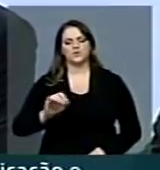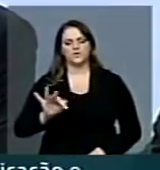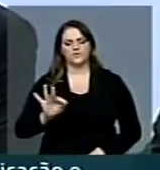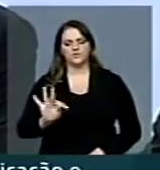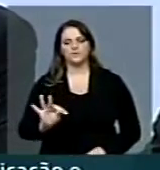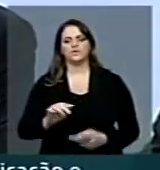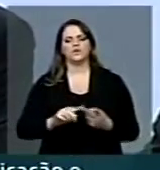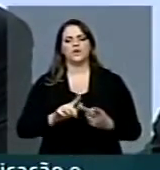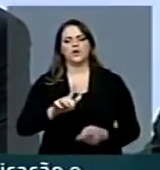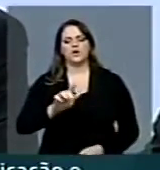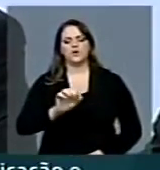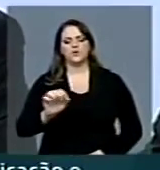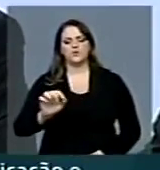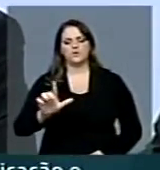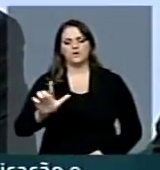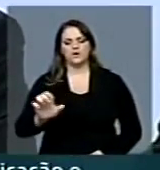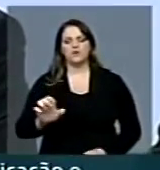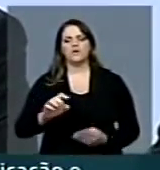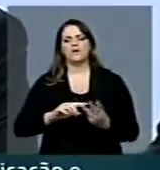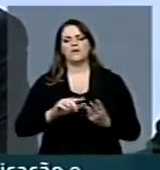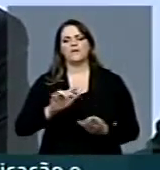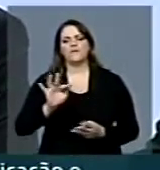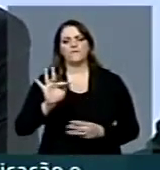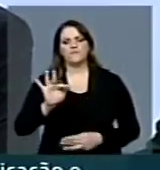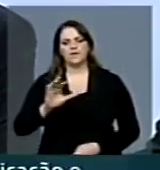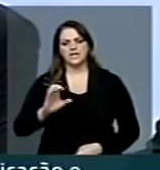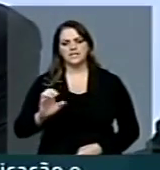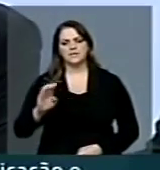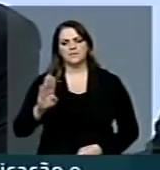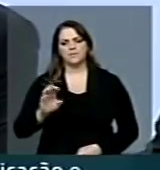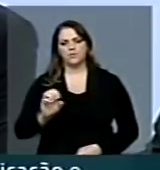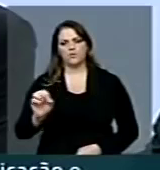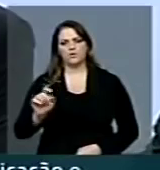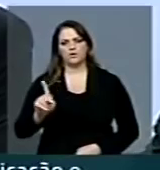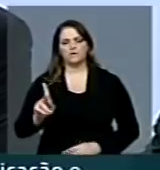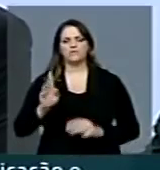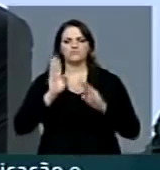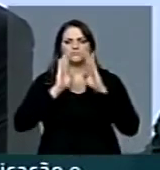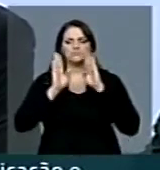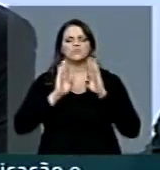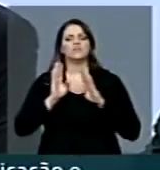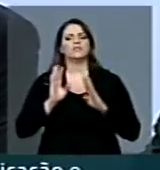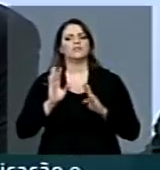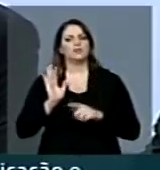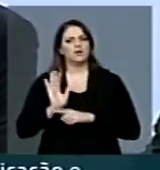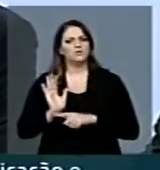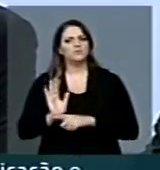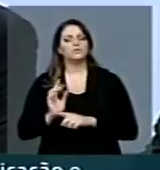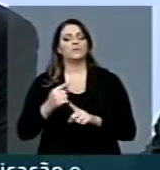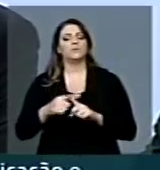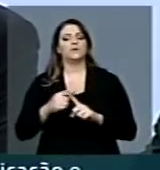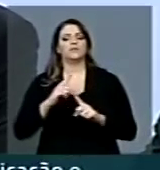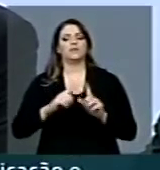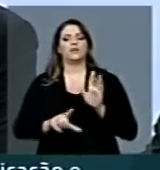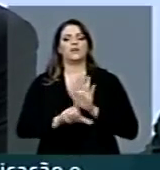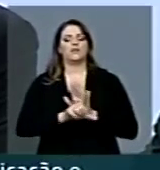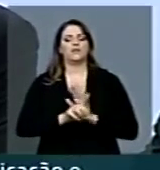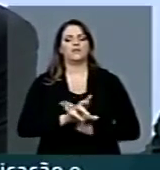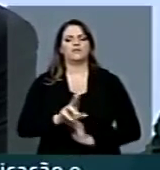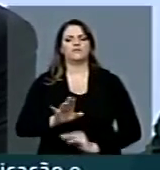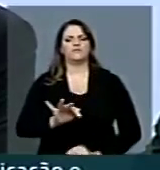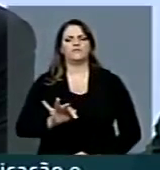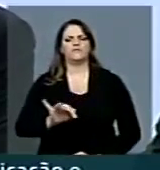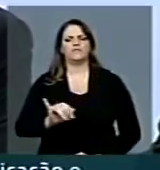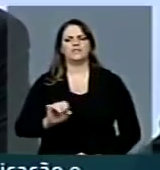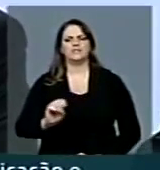Facebook, todas elas cooperam, e, inclusive, cooperam amparada numa lei chamada FISA, que uma